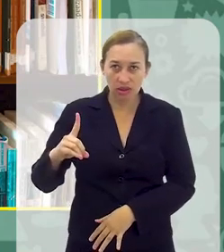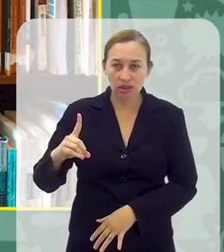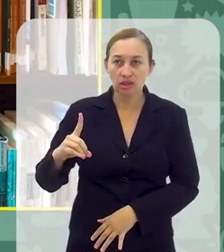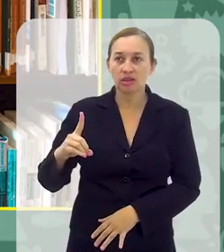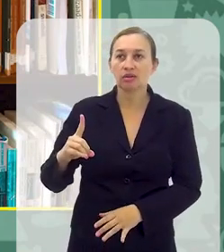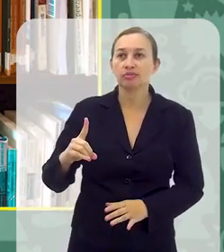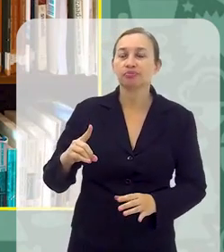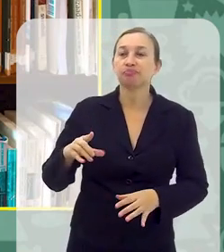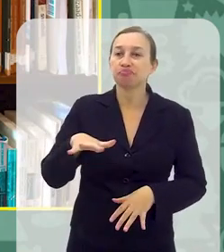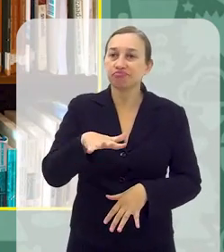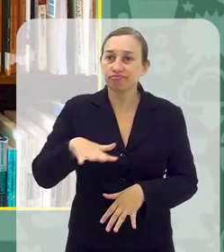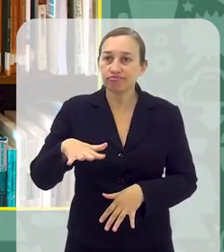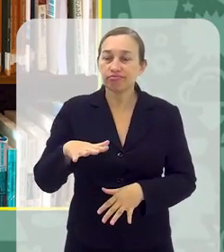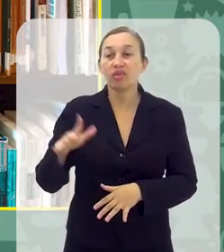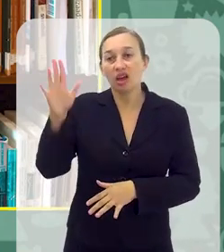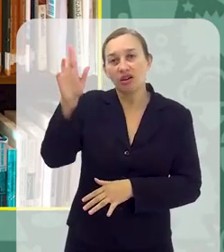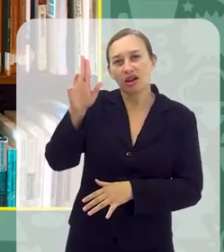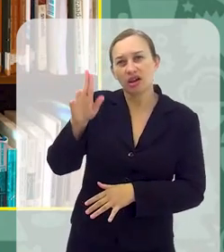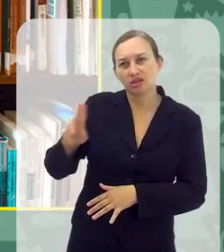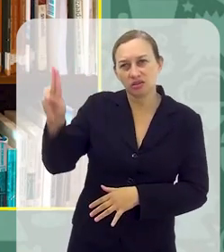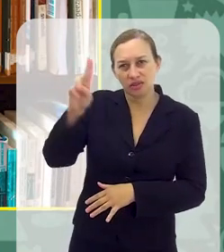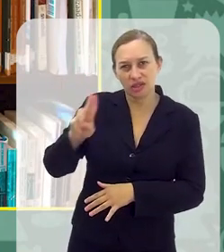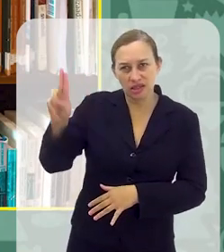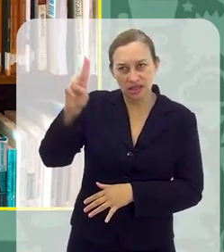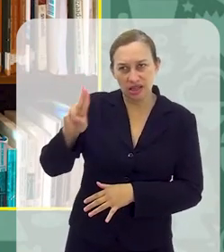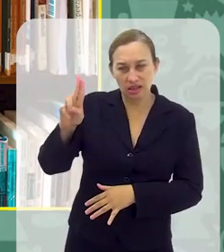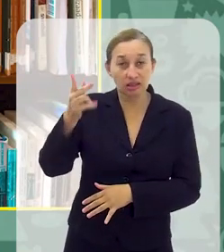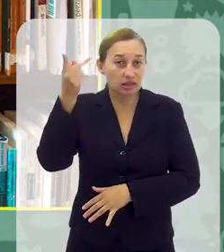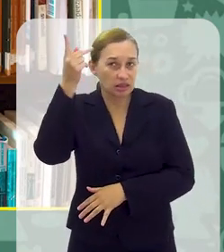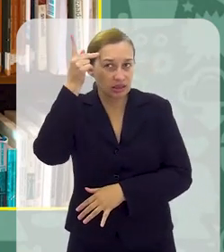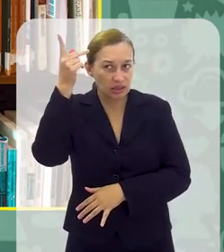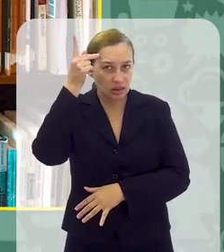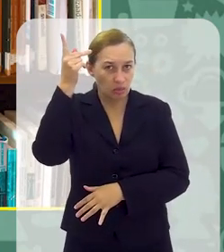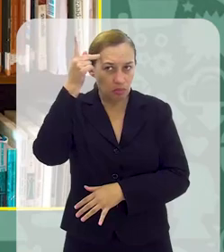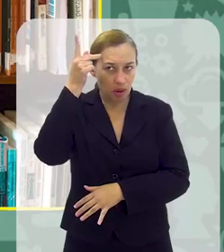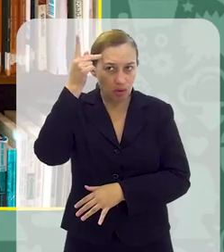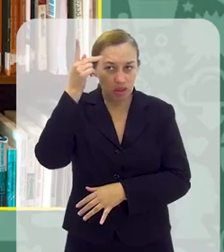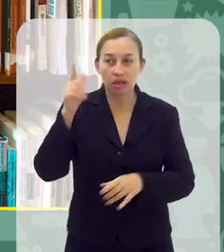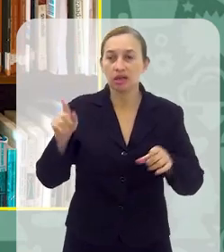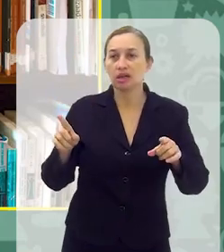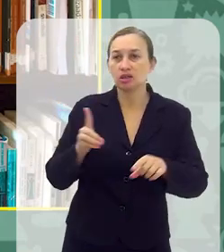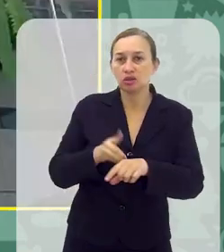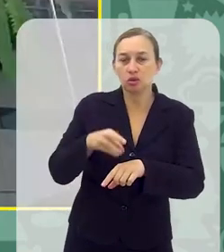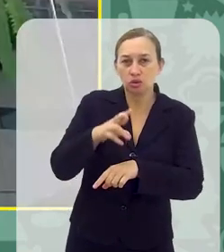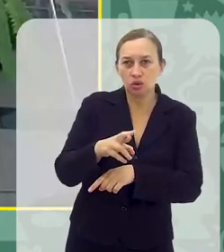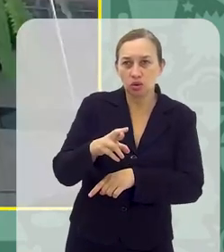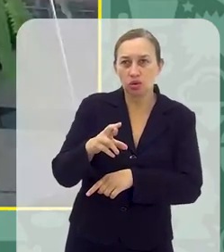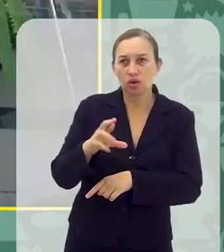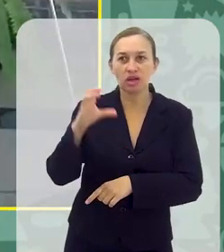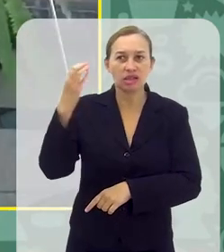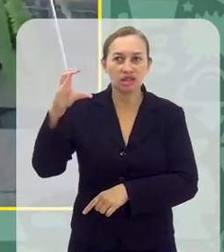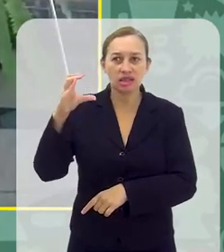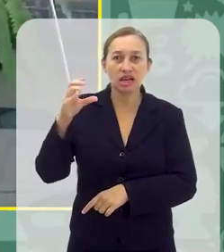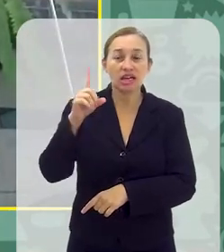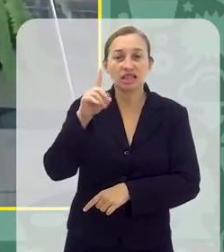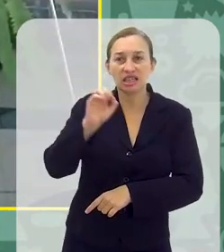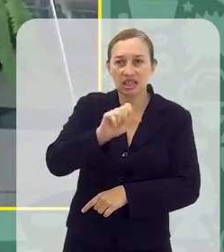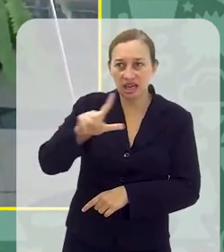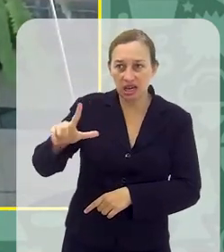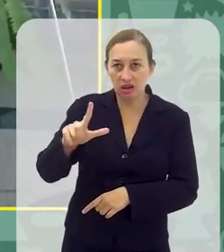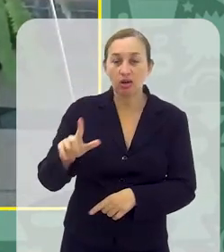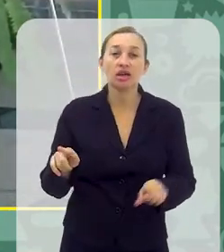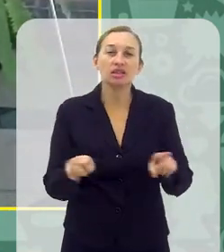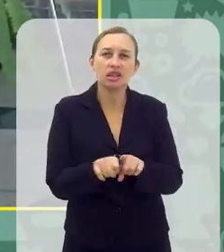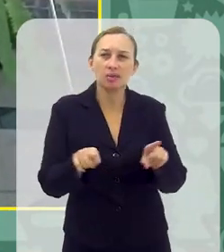de Psiquiatria da Faculdade de Medicina da Universidade de São Paulo E também doutor em Ciências, Daniel Barros